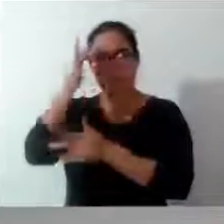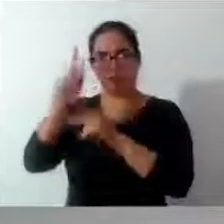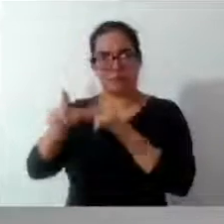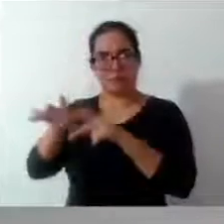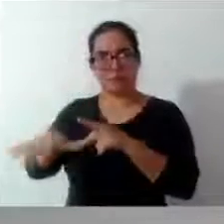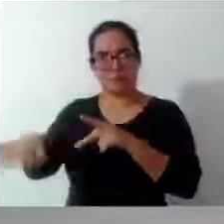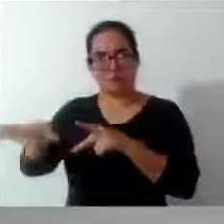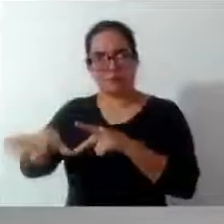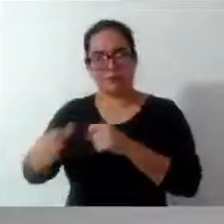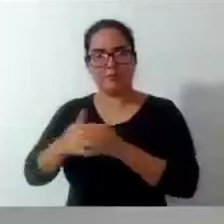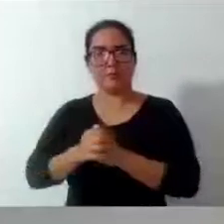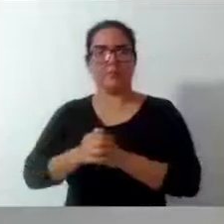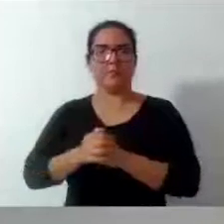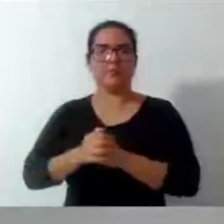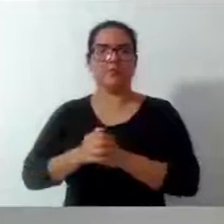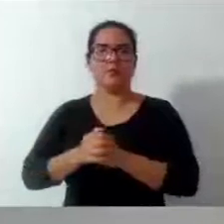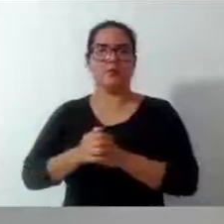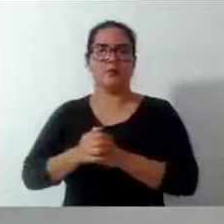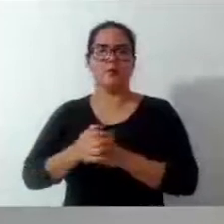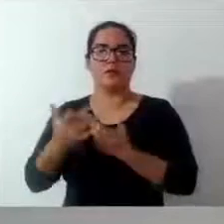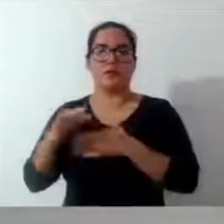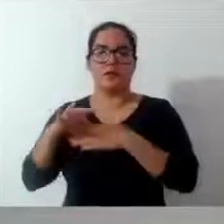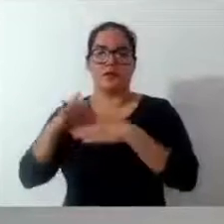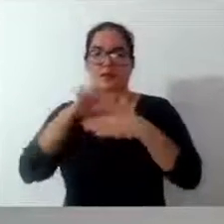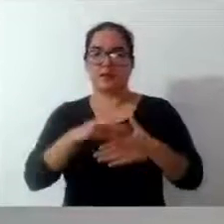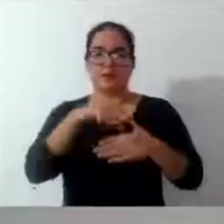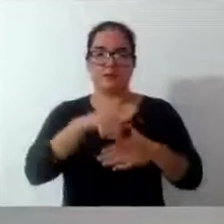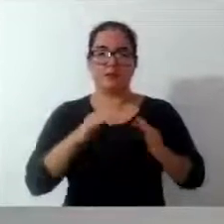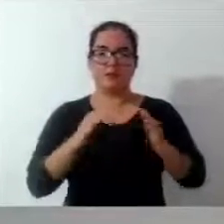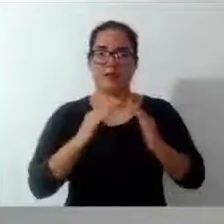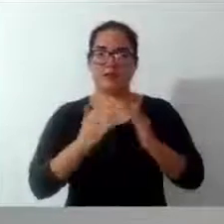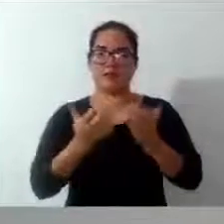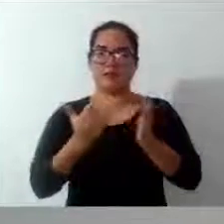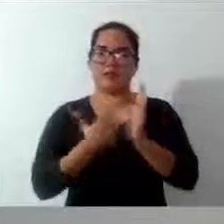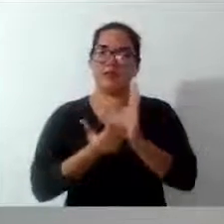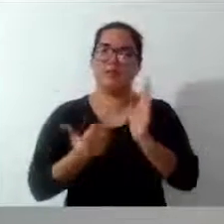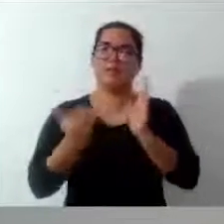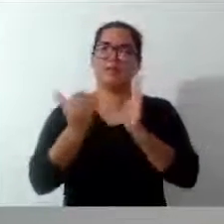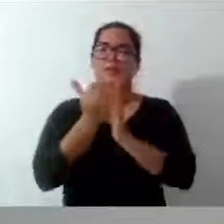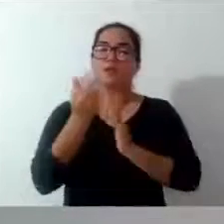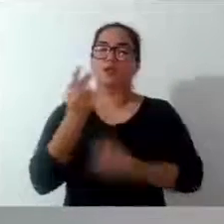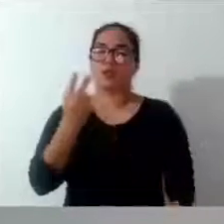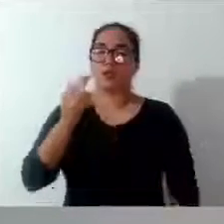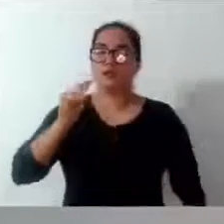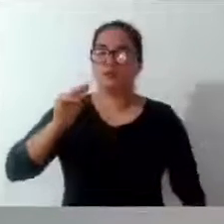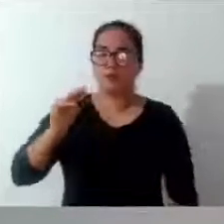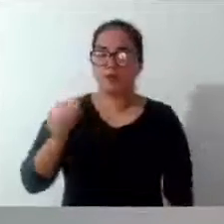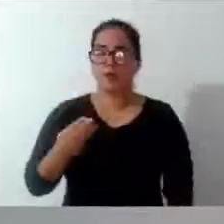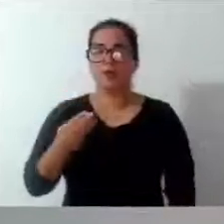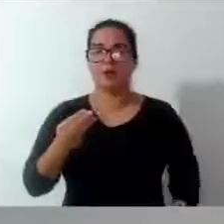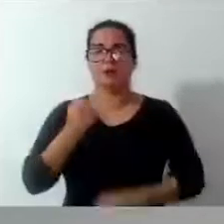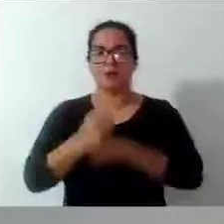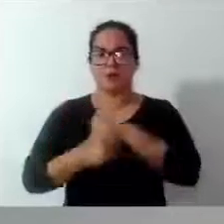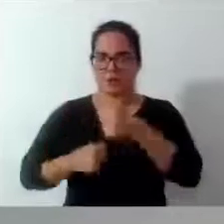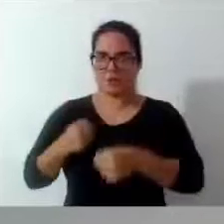manda para essa casa o aumento de 2 milhões por ano